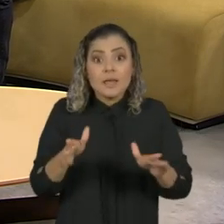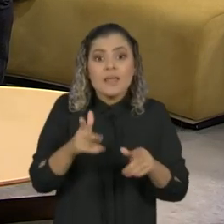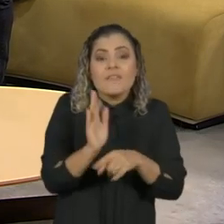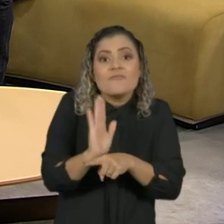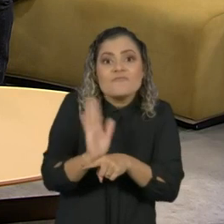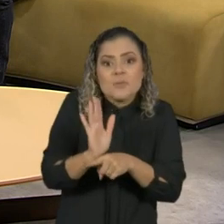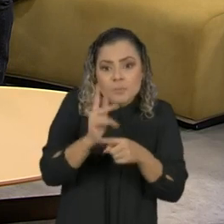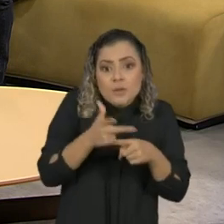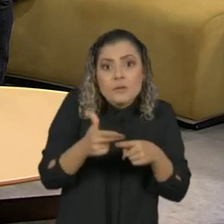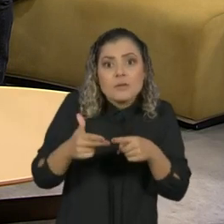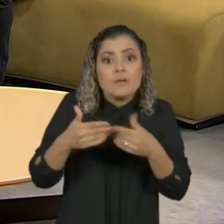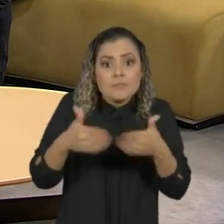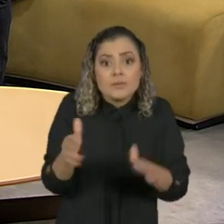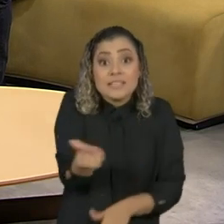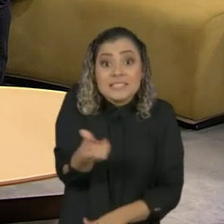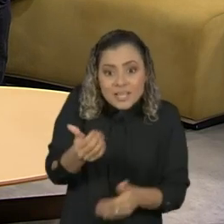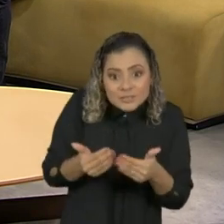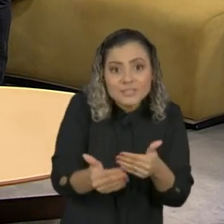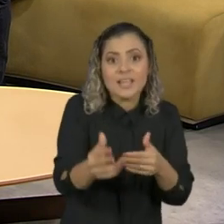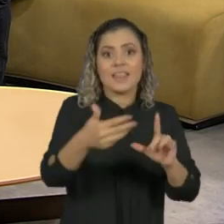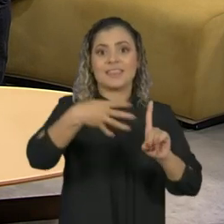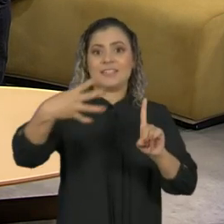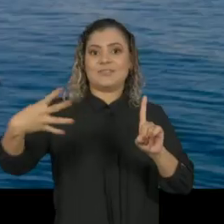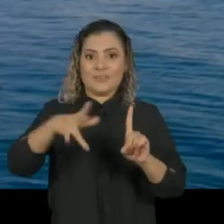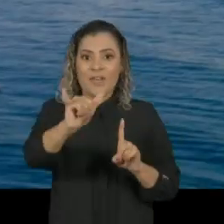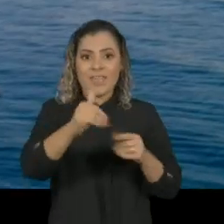programada para agora, sexta-feira, na Netflix.